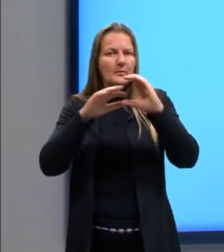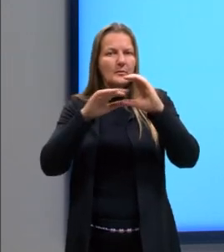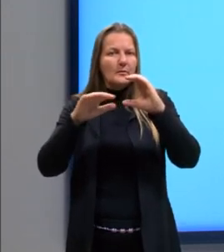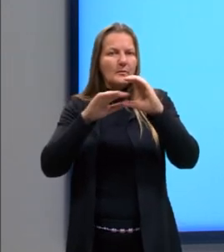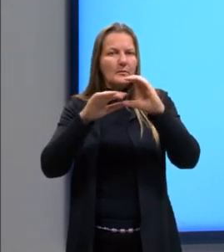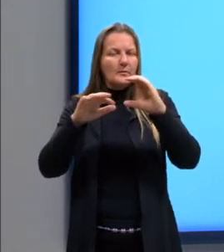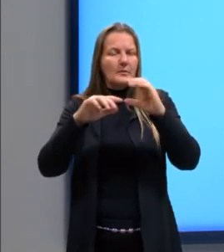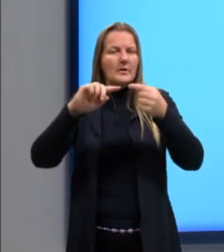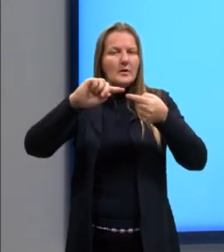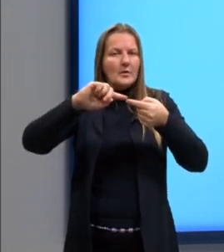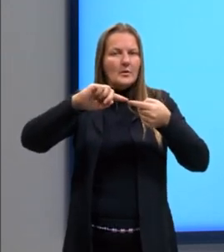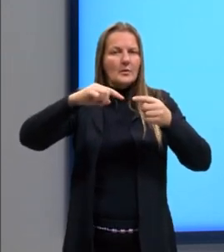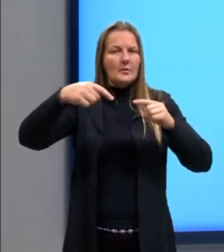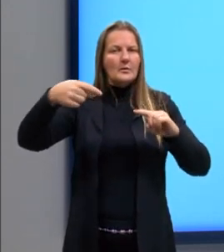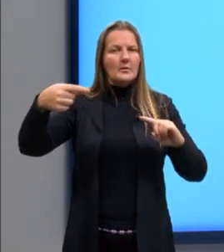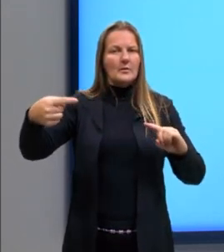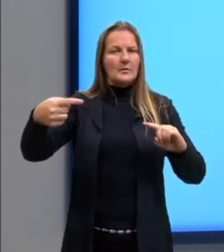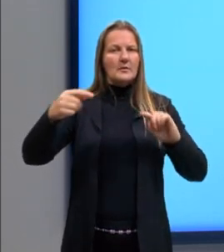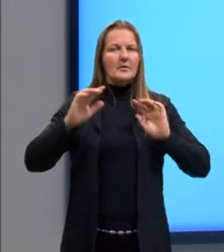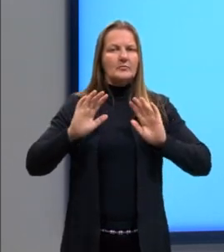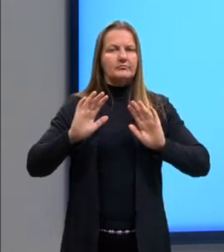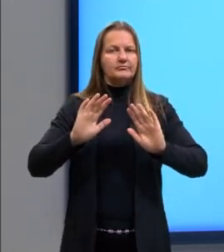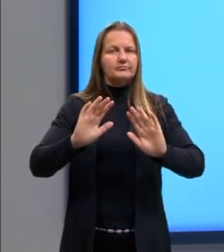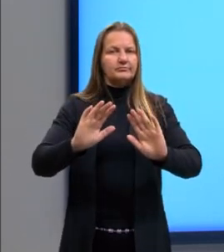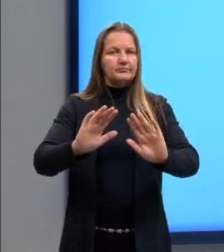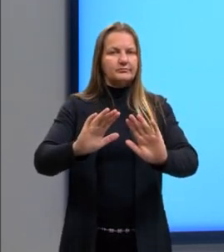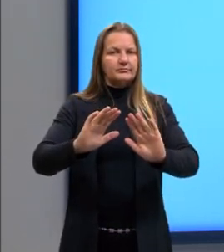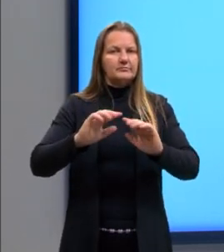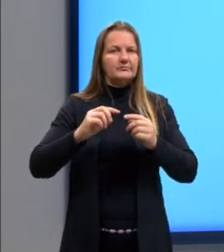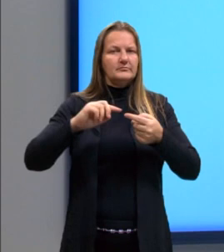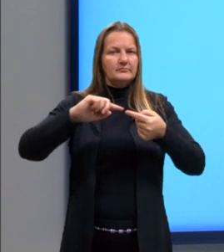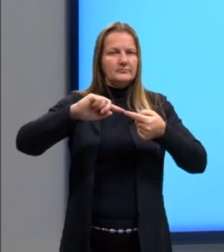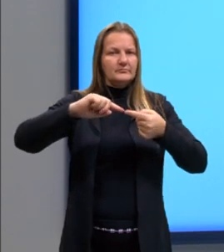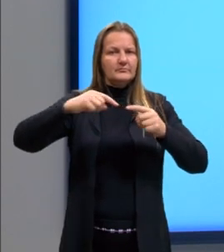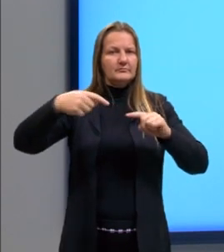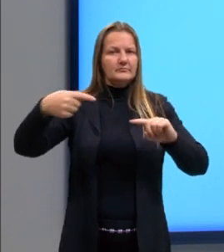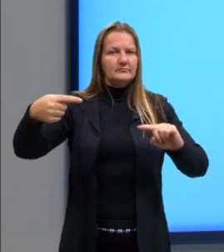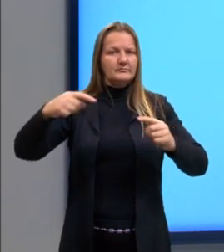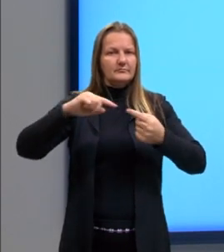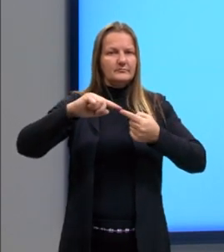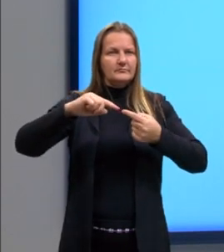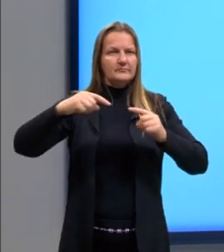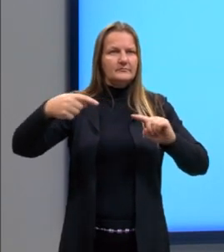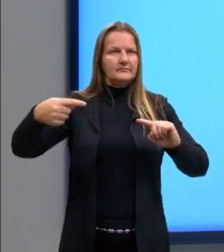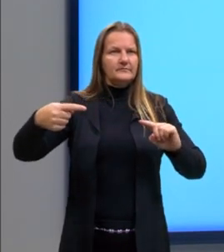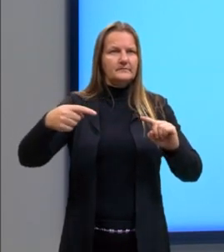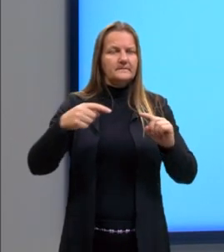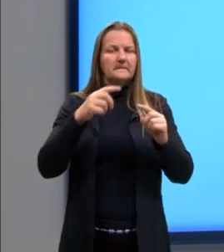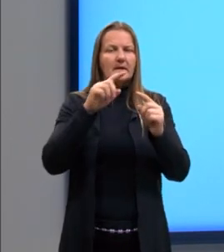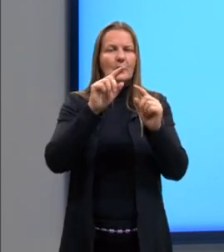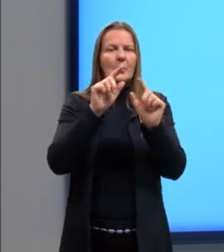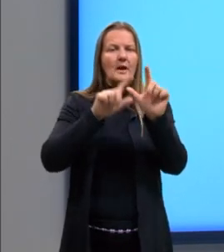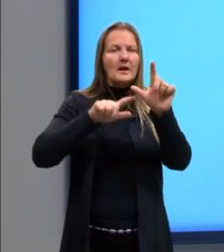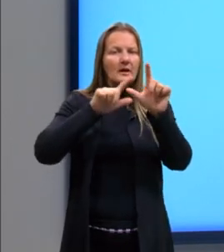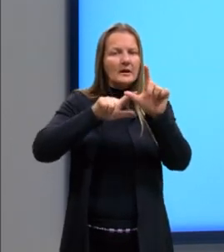do RNA mensageiro aqui, certo? Aqui, o alfabeto,